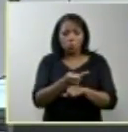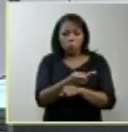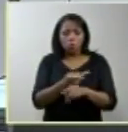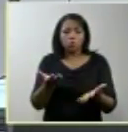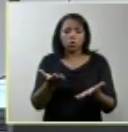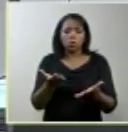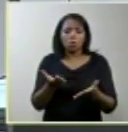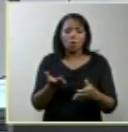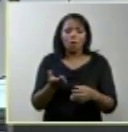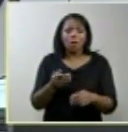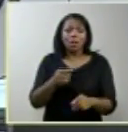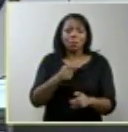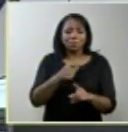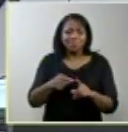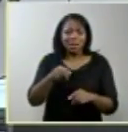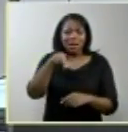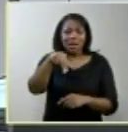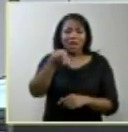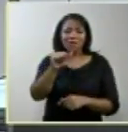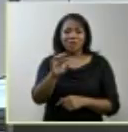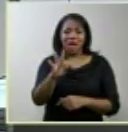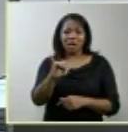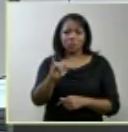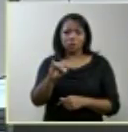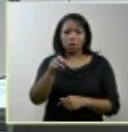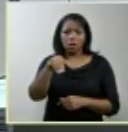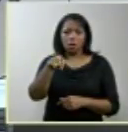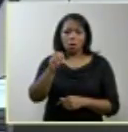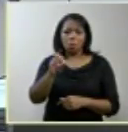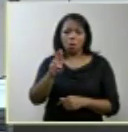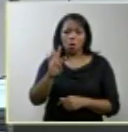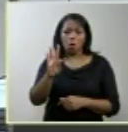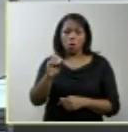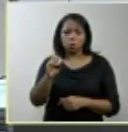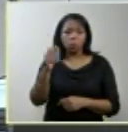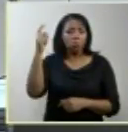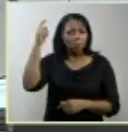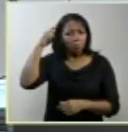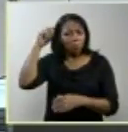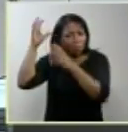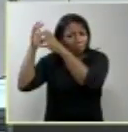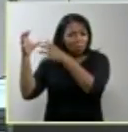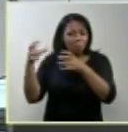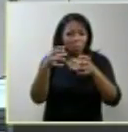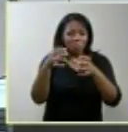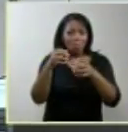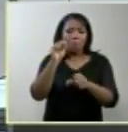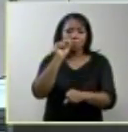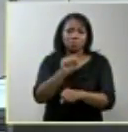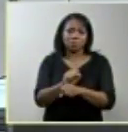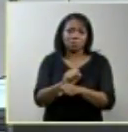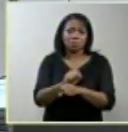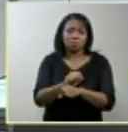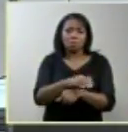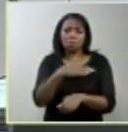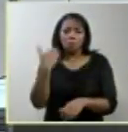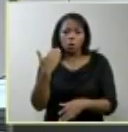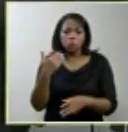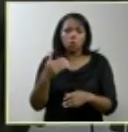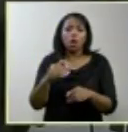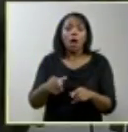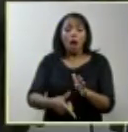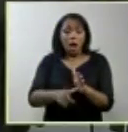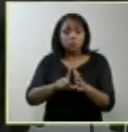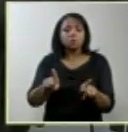natimorto cerebral para o feto com anencefalia assim como não estamos diante de situações tradicionais de aborto